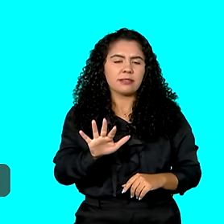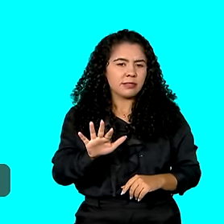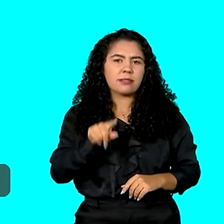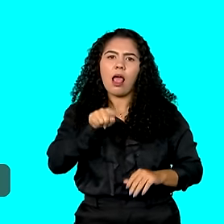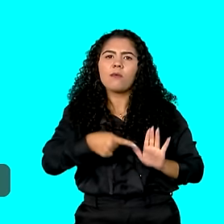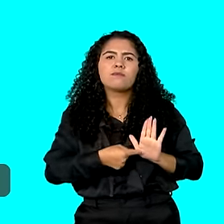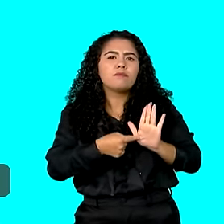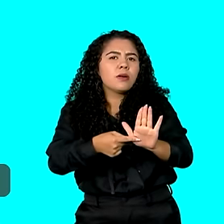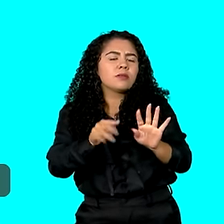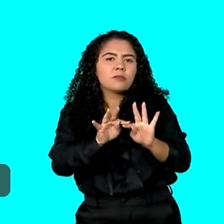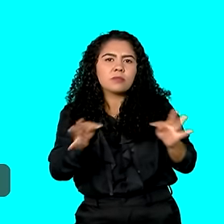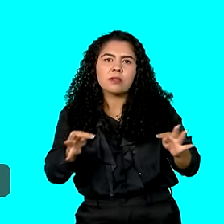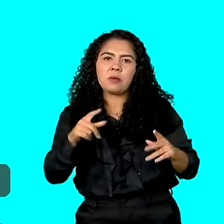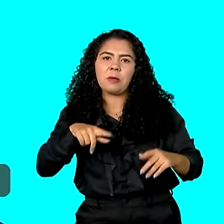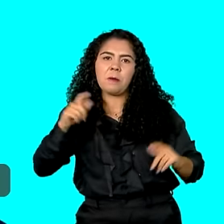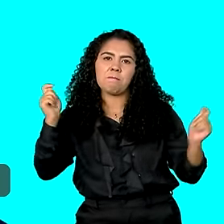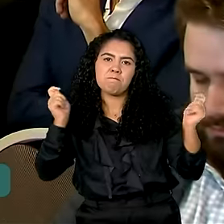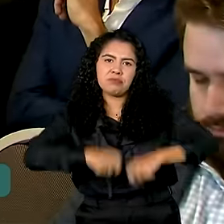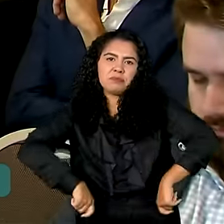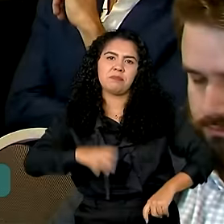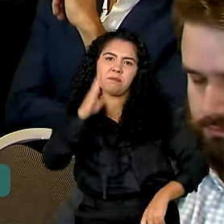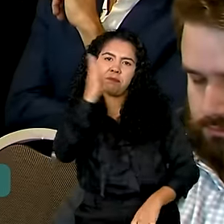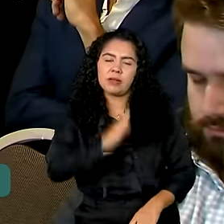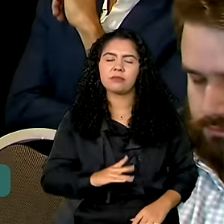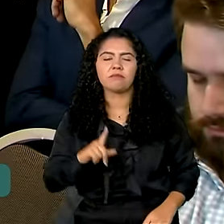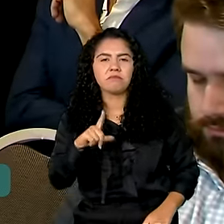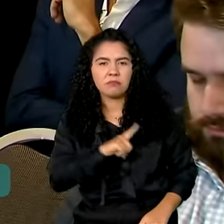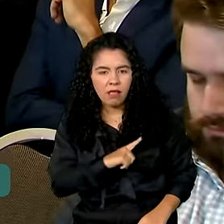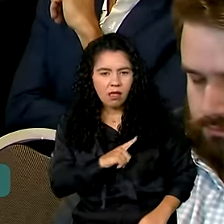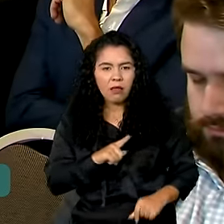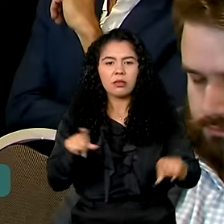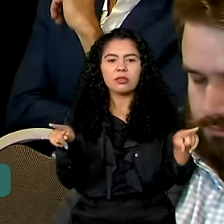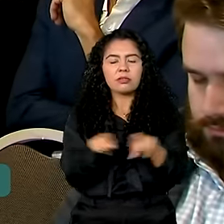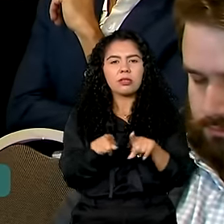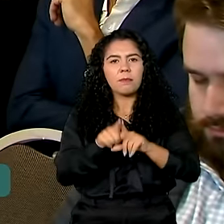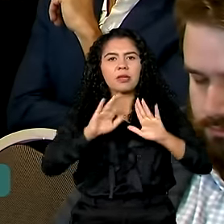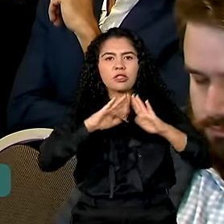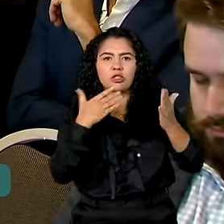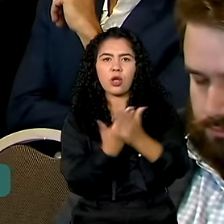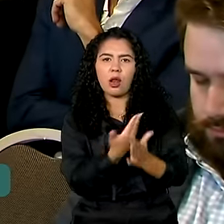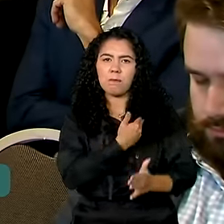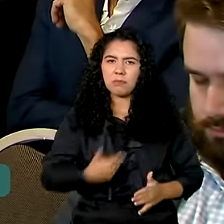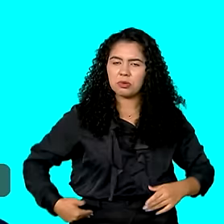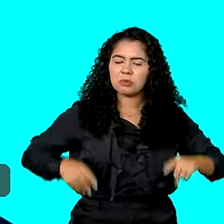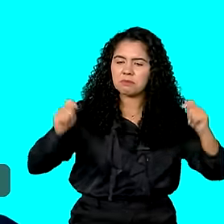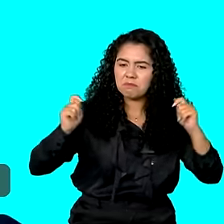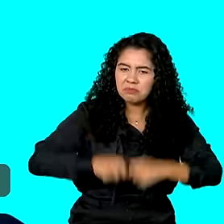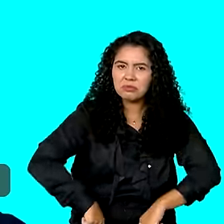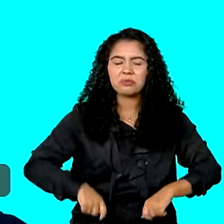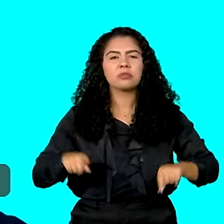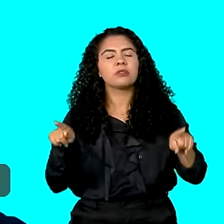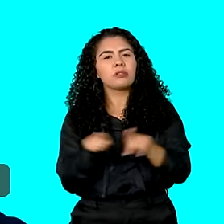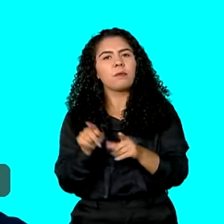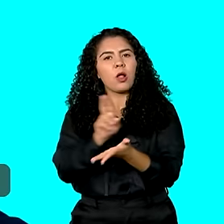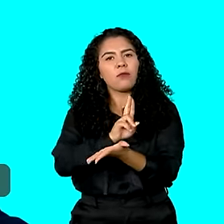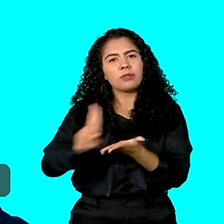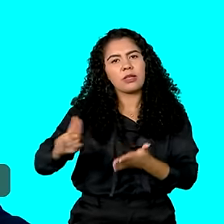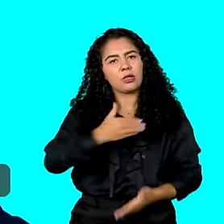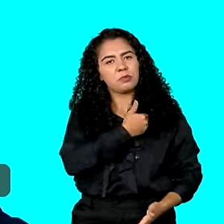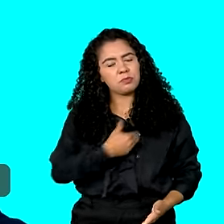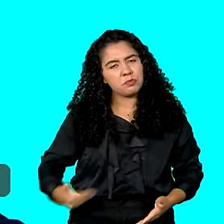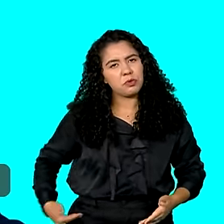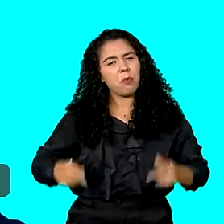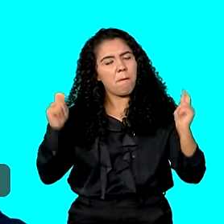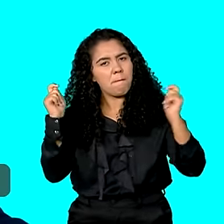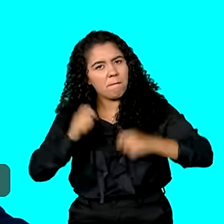amostra da capacidade do povo brasileiro, da capacidade da escola pública, da capacidade da universidade pública, dos estudos